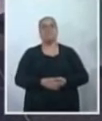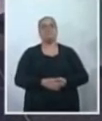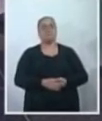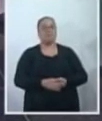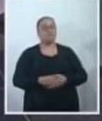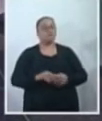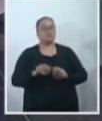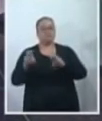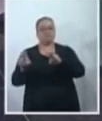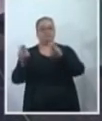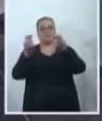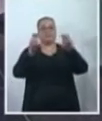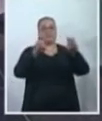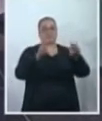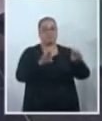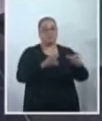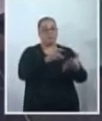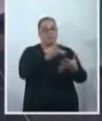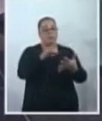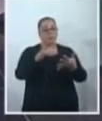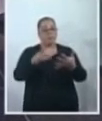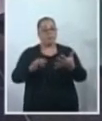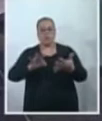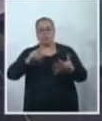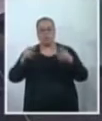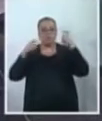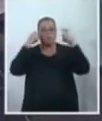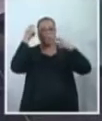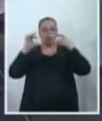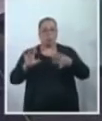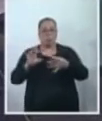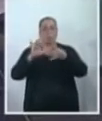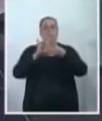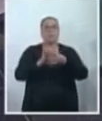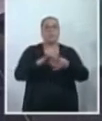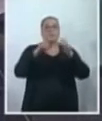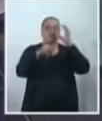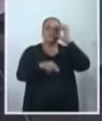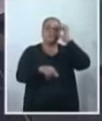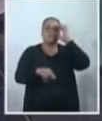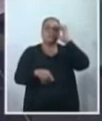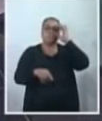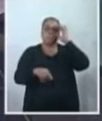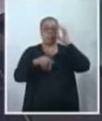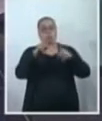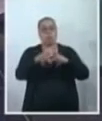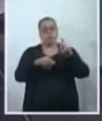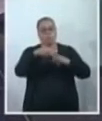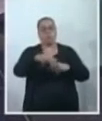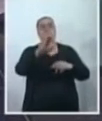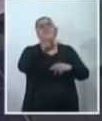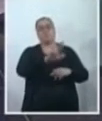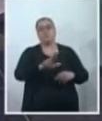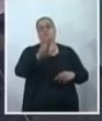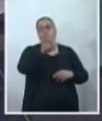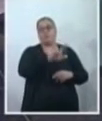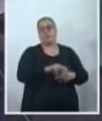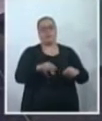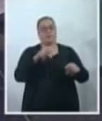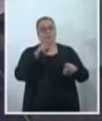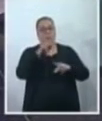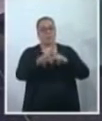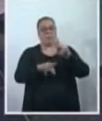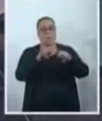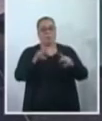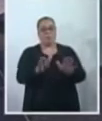assuntos, realmente, todos ligados a essa preocupação com a população de Uberlândia, com a população vulnerável,